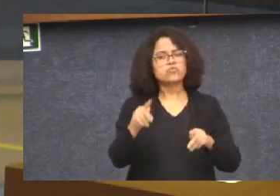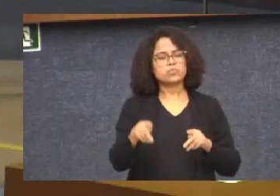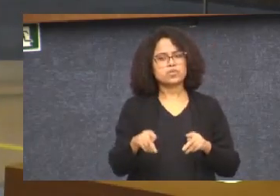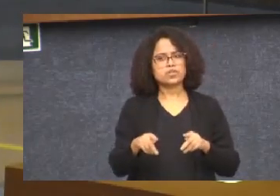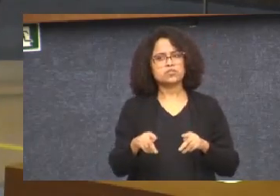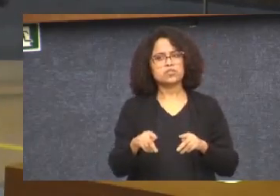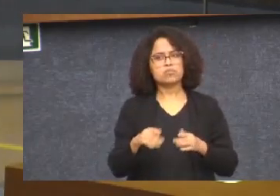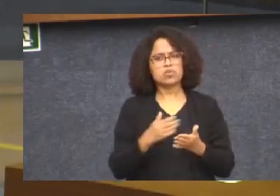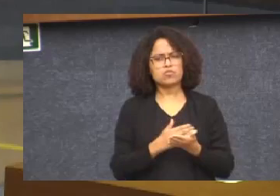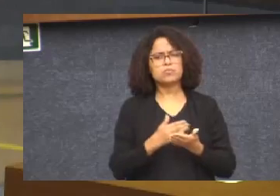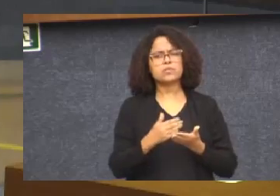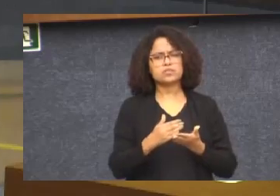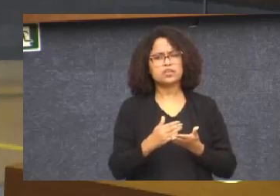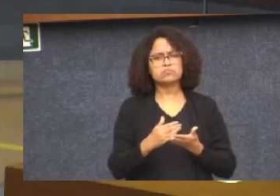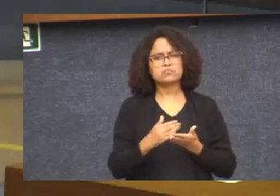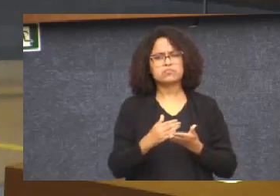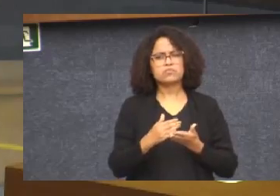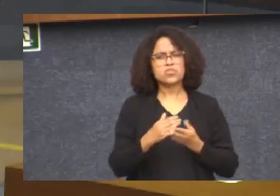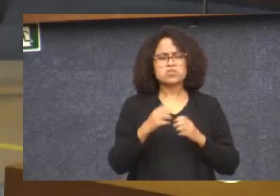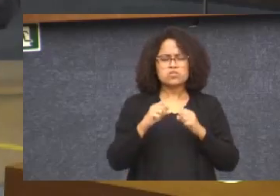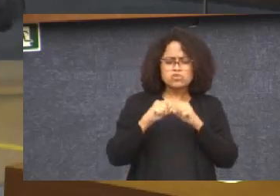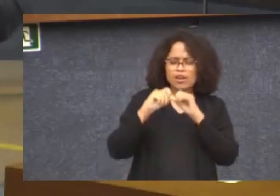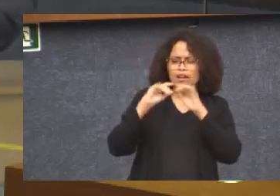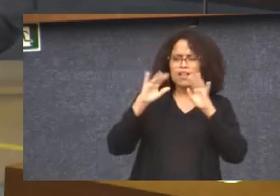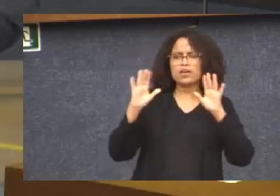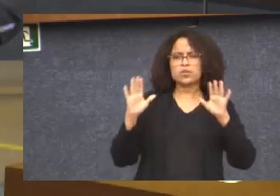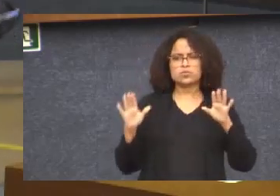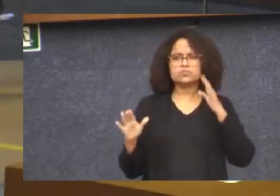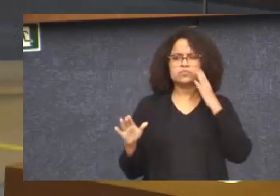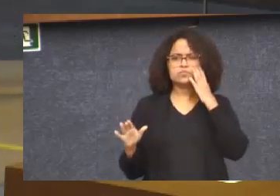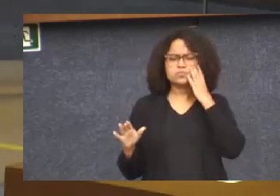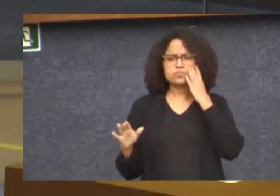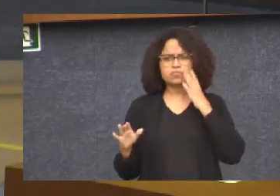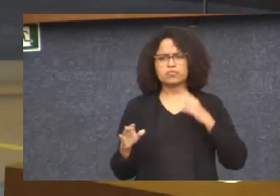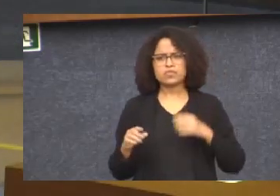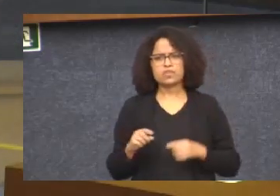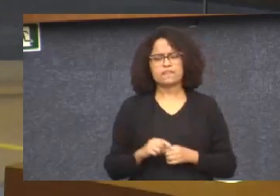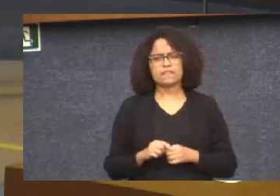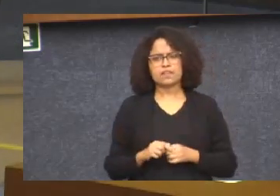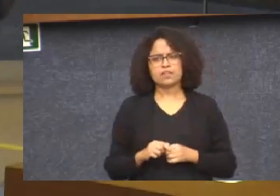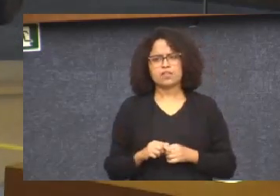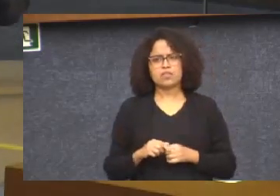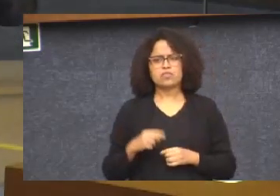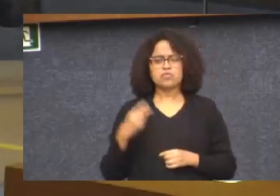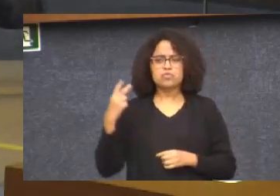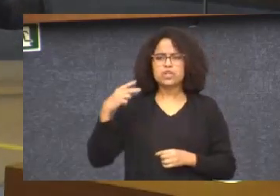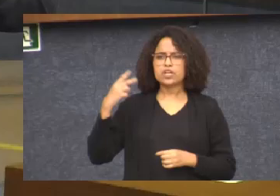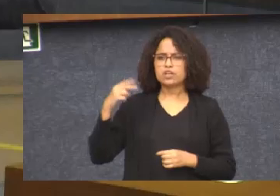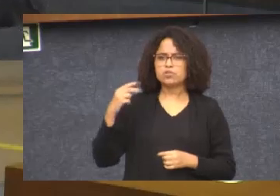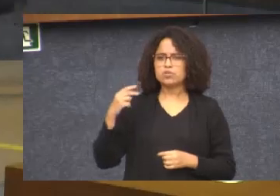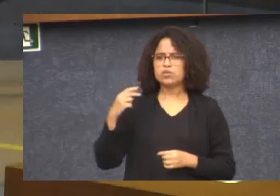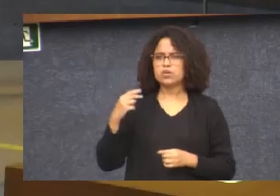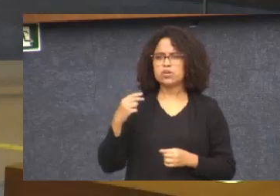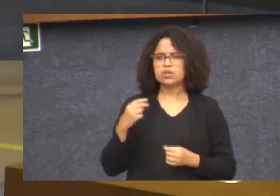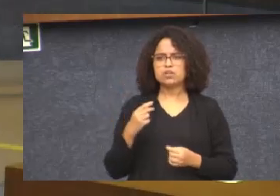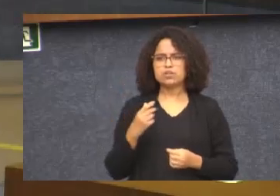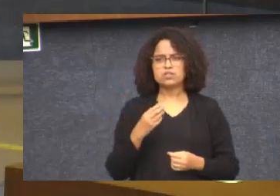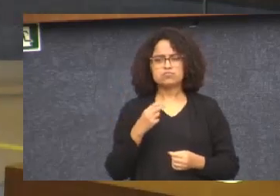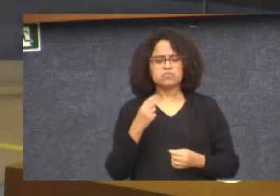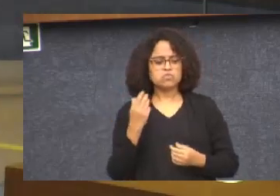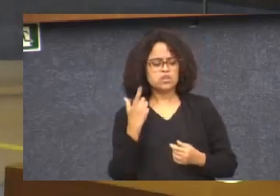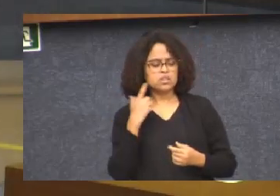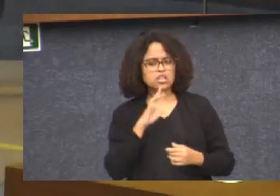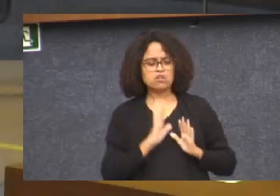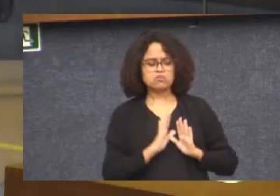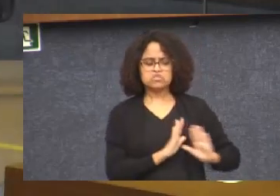começar, só deixar isso bem claro, porque ele não se furtou ao diálogo agora nenhuma, mas, enfim,